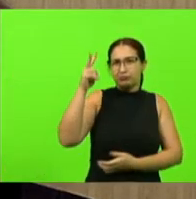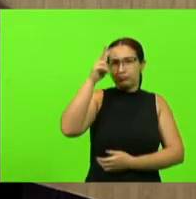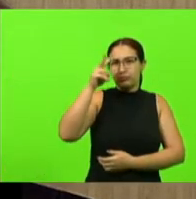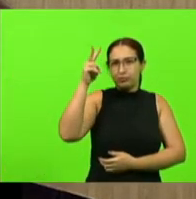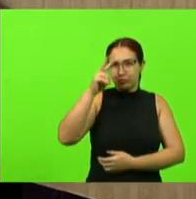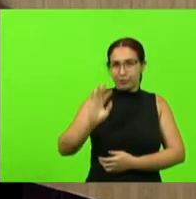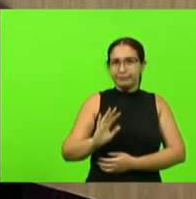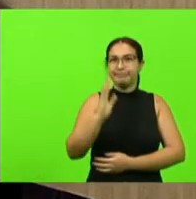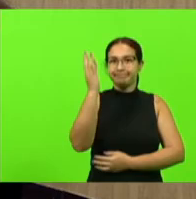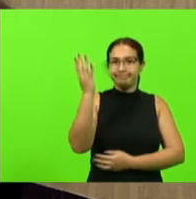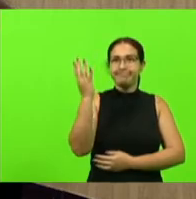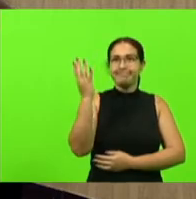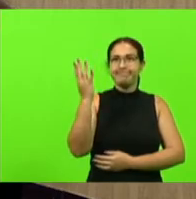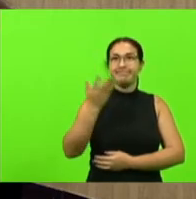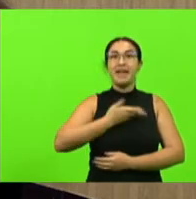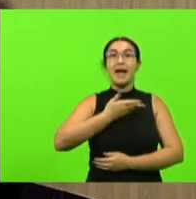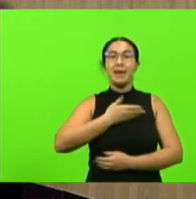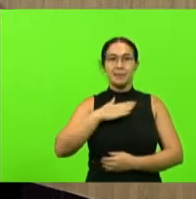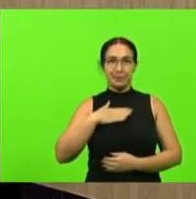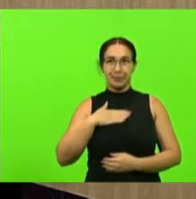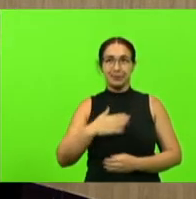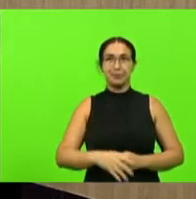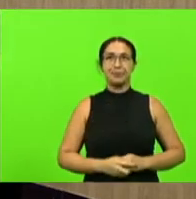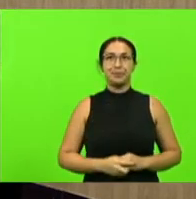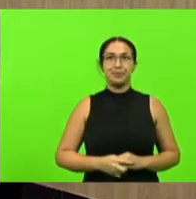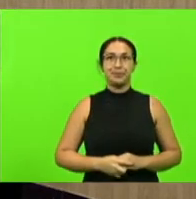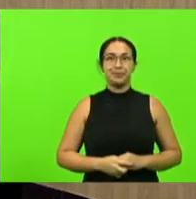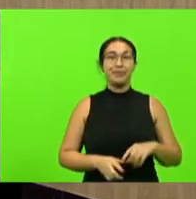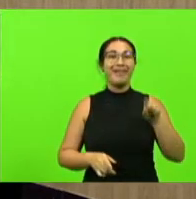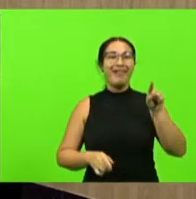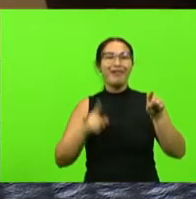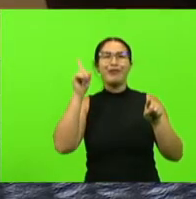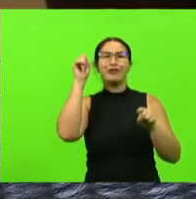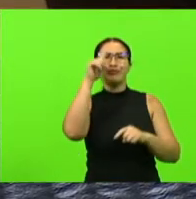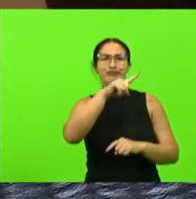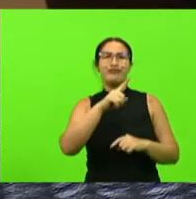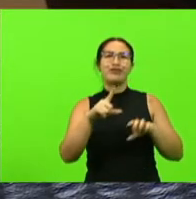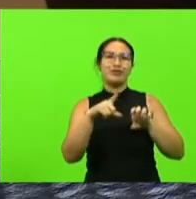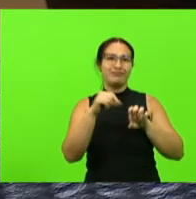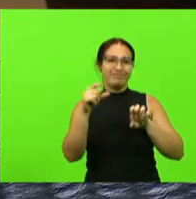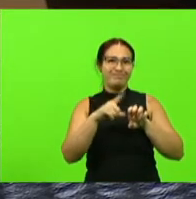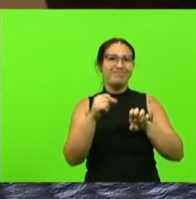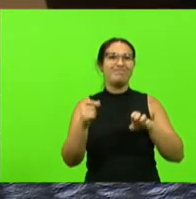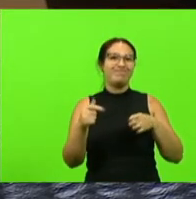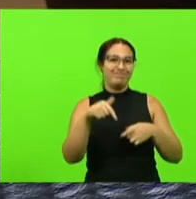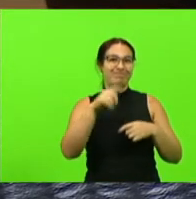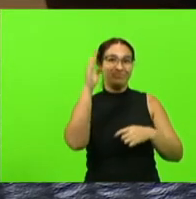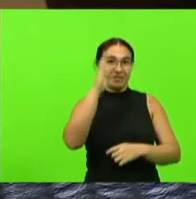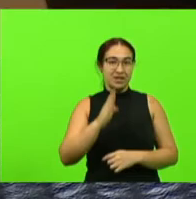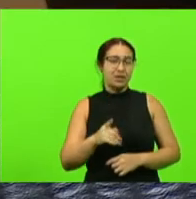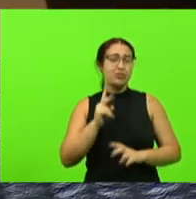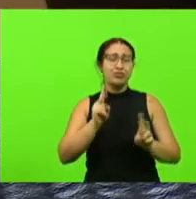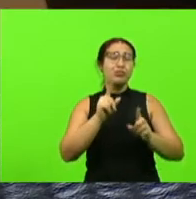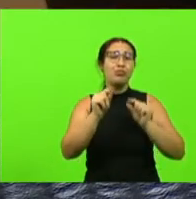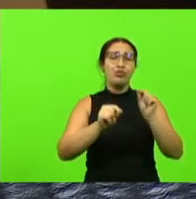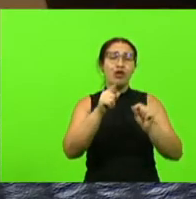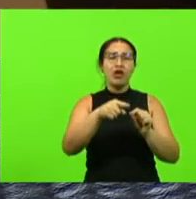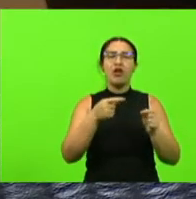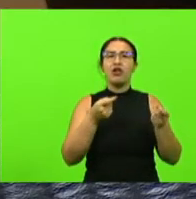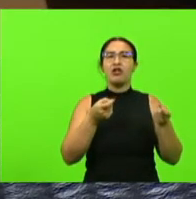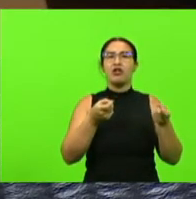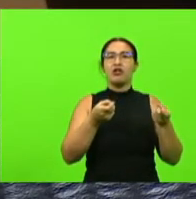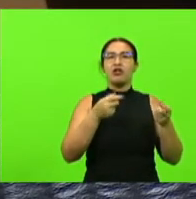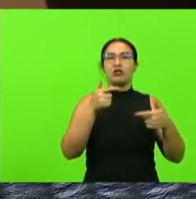com um amigo meu na dificuldade de empreender no Brasil ele sempre foi fornecedor de materiais dentários